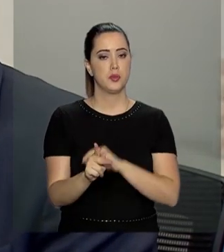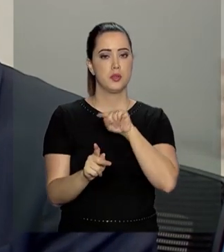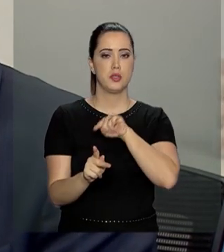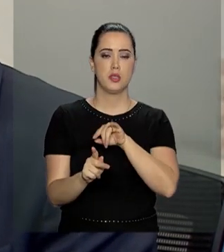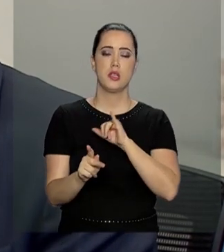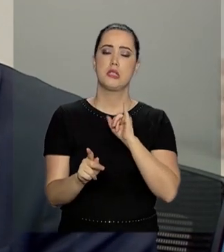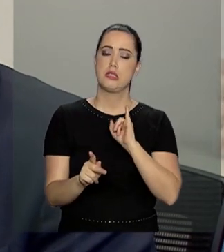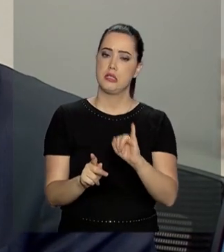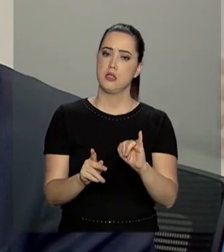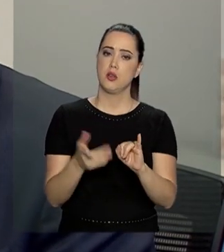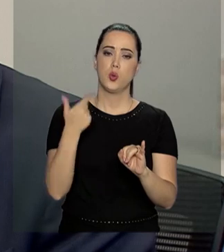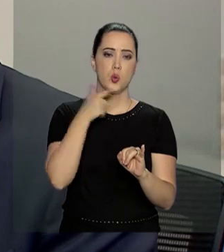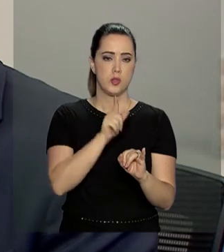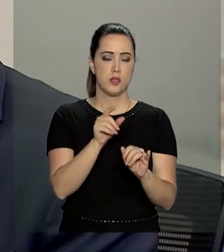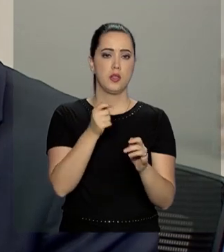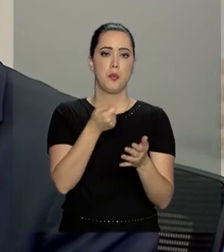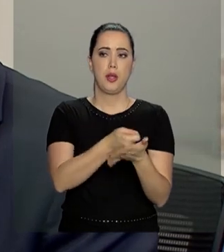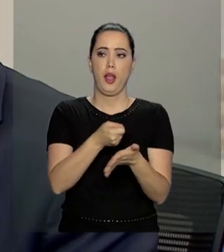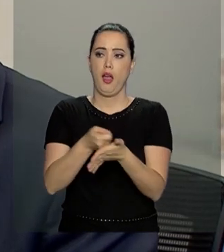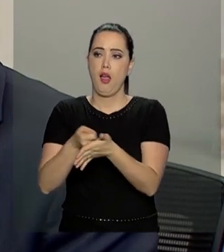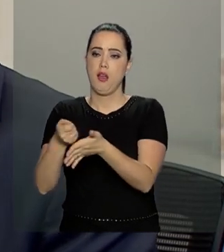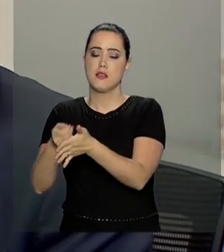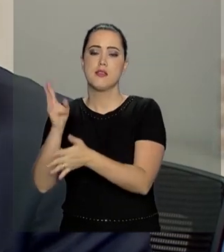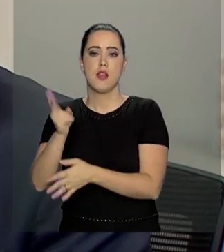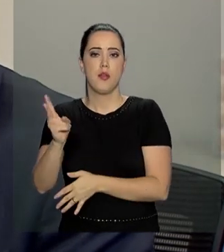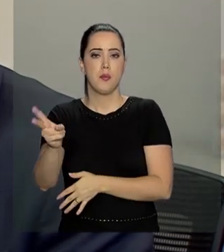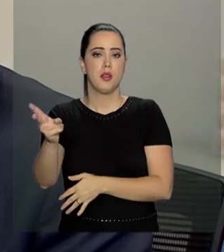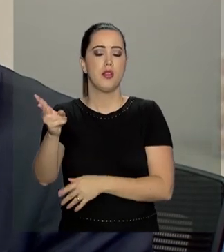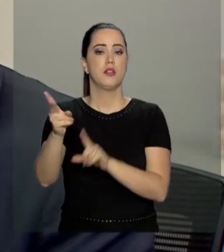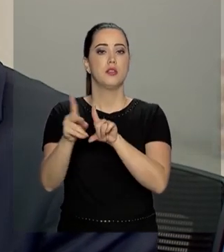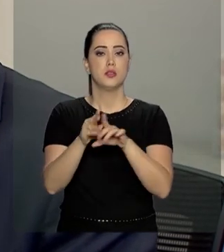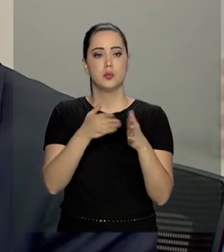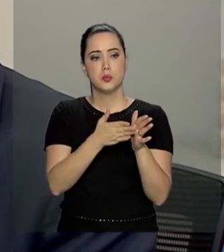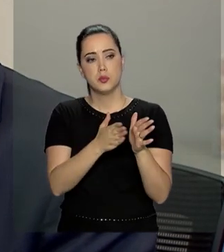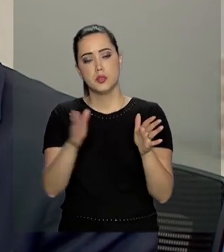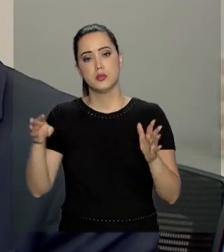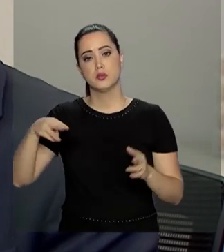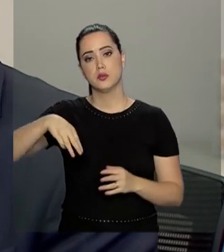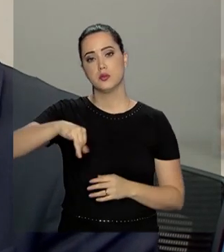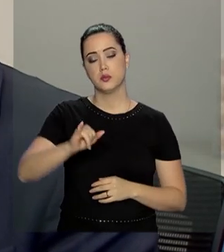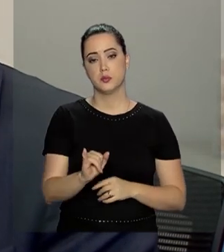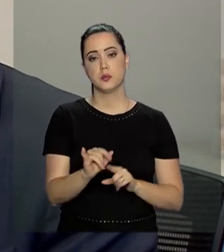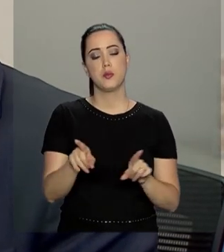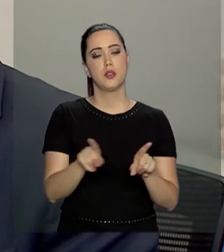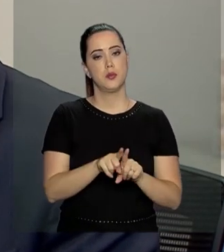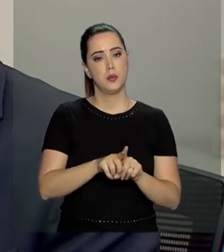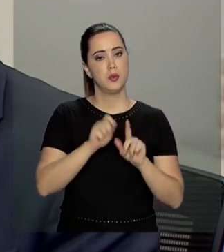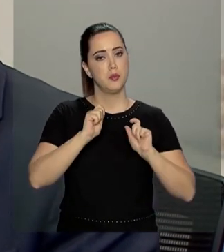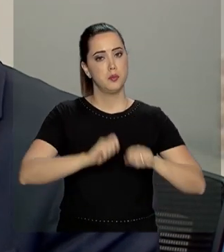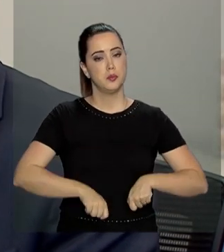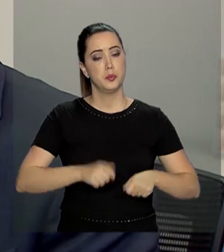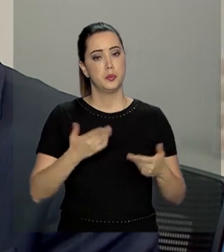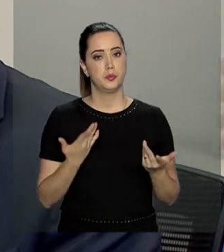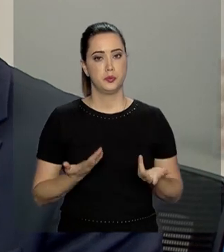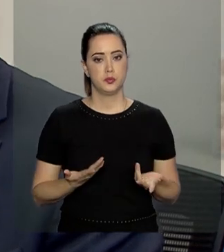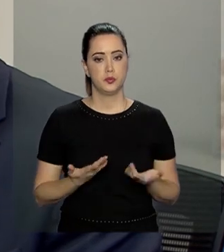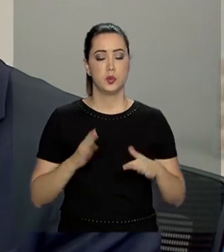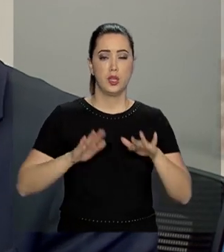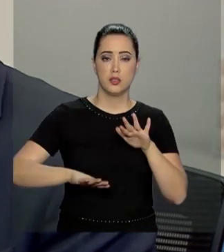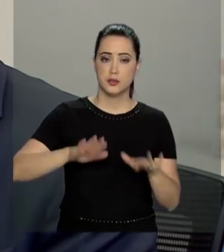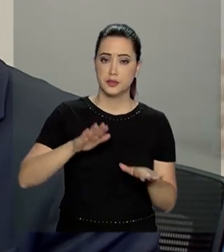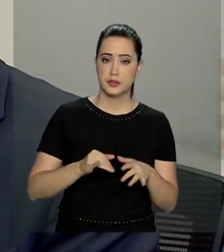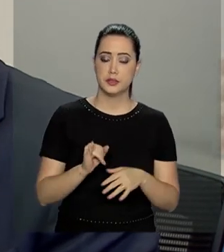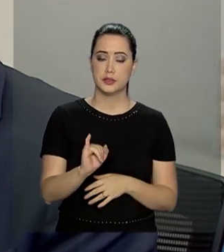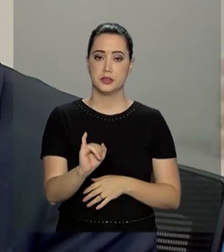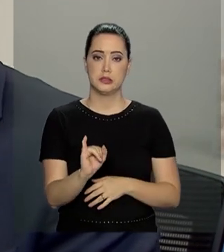se conseguir fazer a regularidade dos seus pagamentos durante o período que esteja como MEI. Ele também pode, eventualmente,